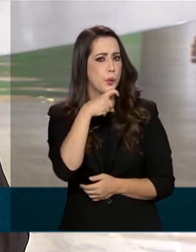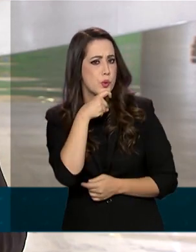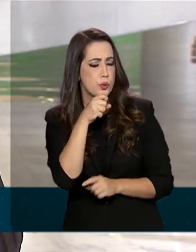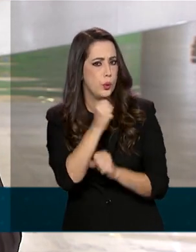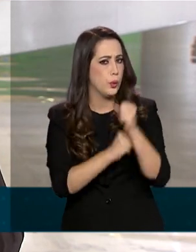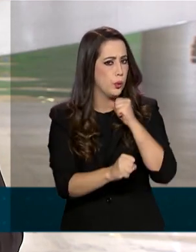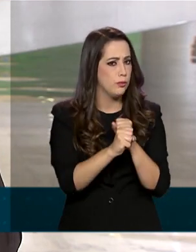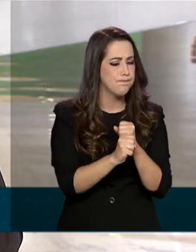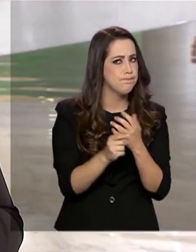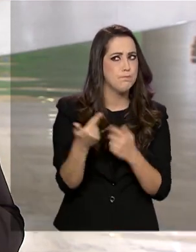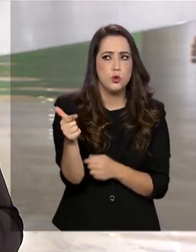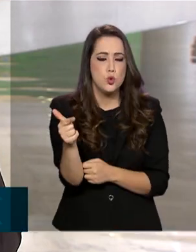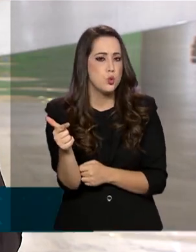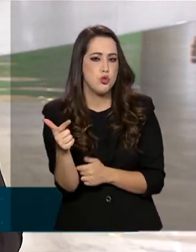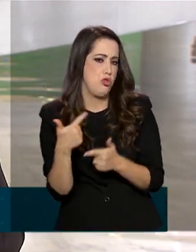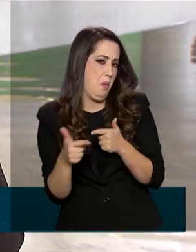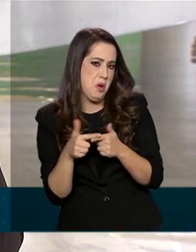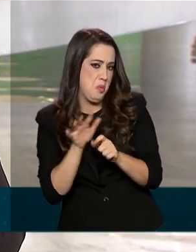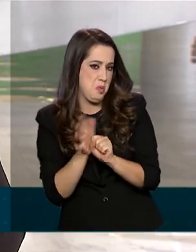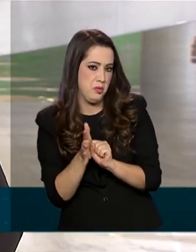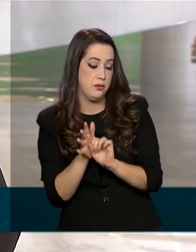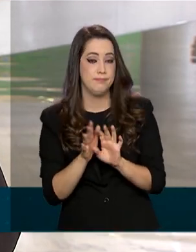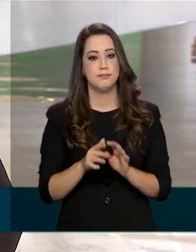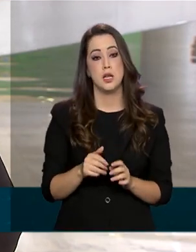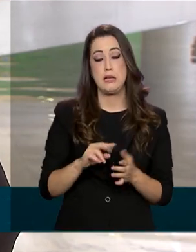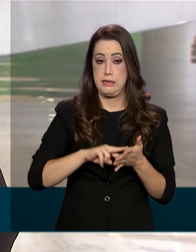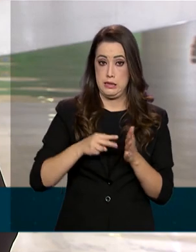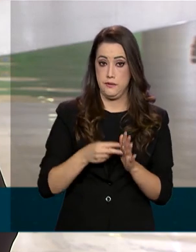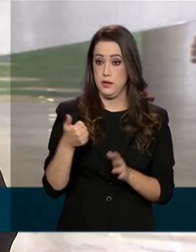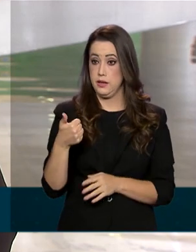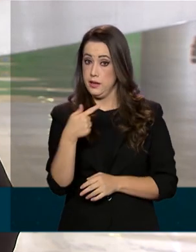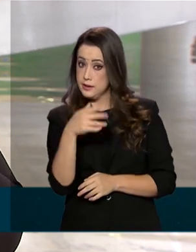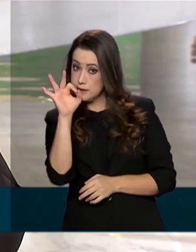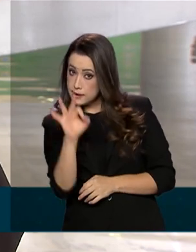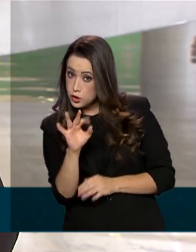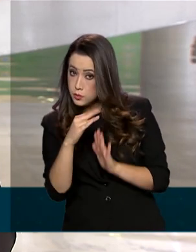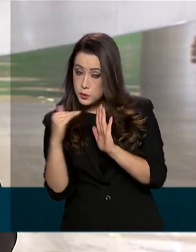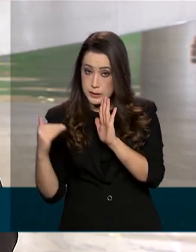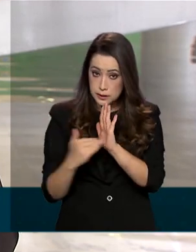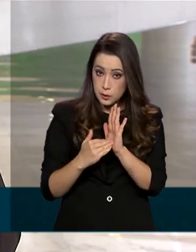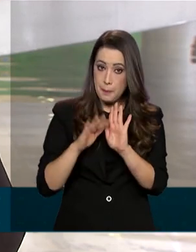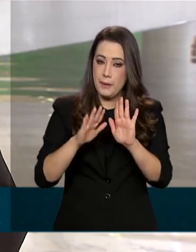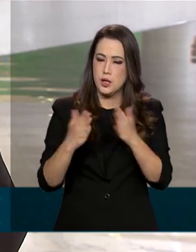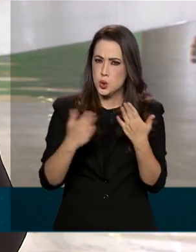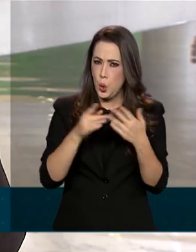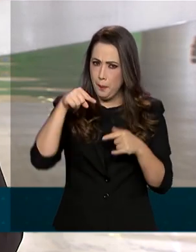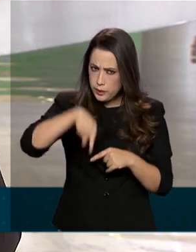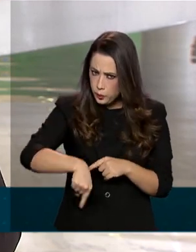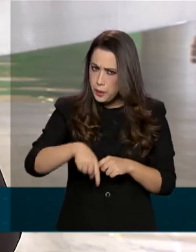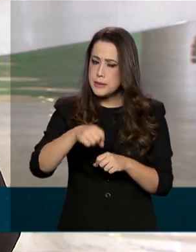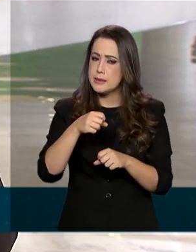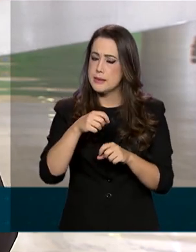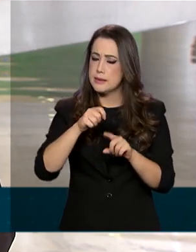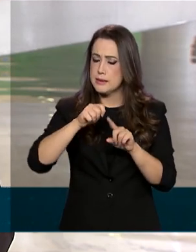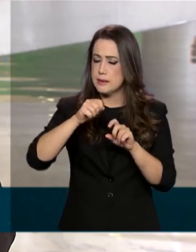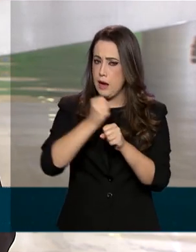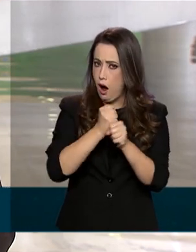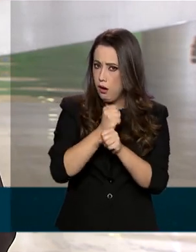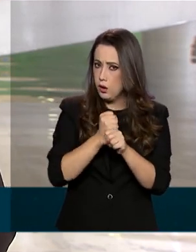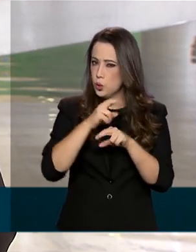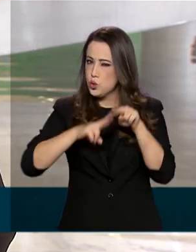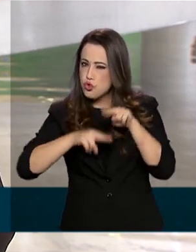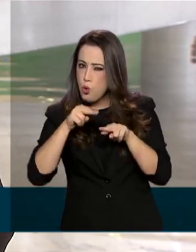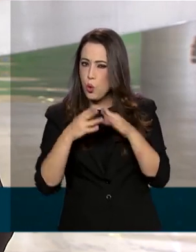quando não havia pandemia, esse número é 17% menor. Agora, se você comparar com junho deste ano, houve um aumento de 33